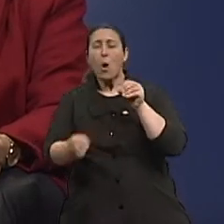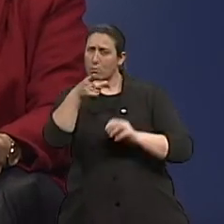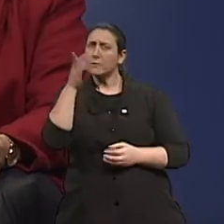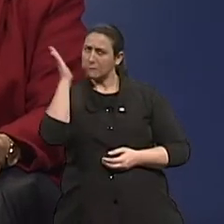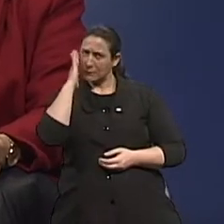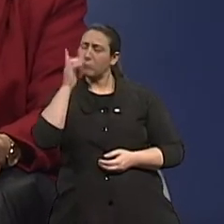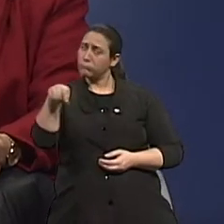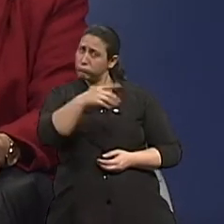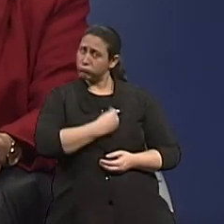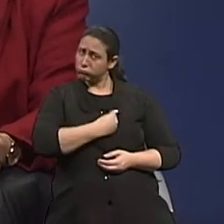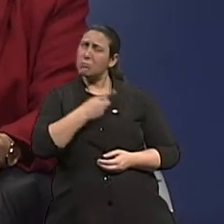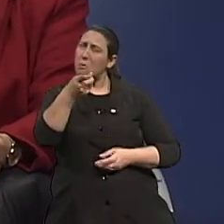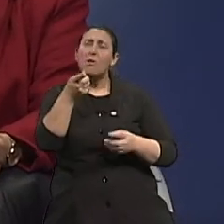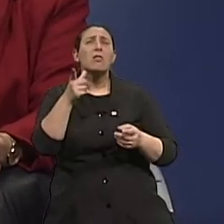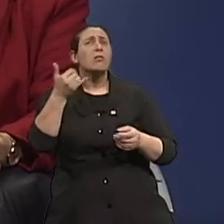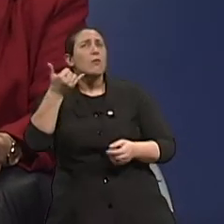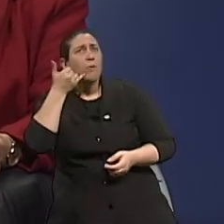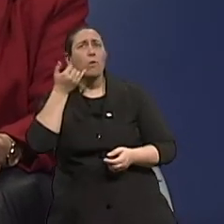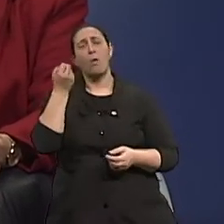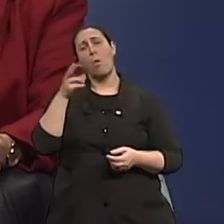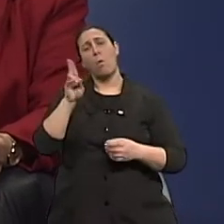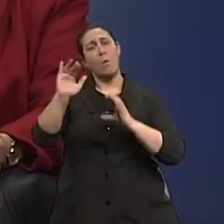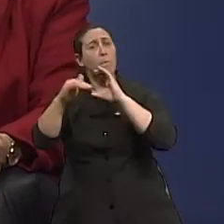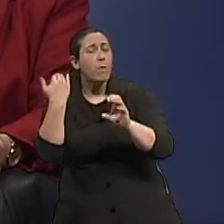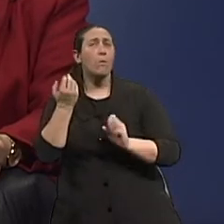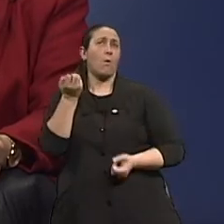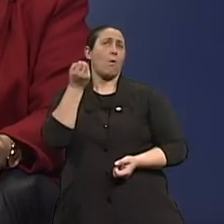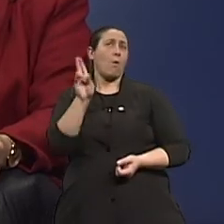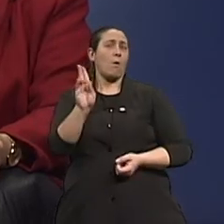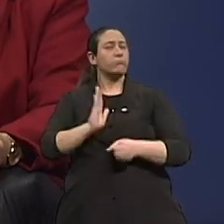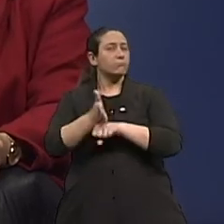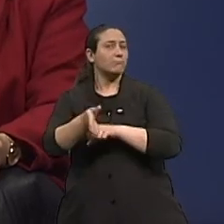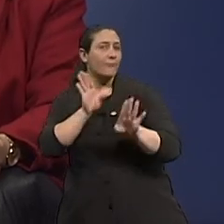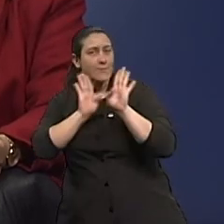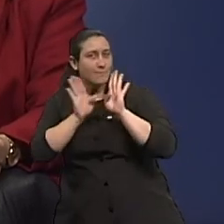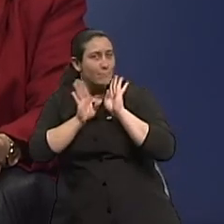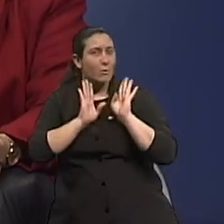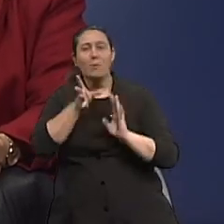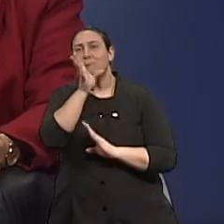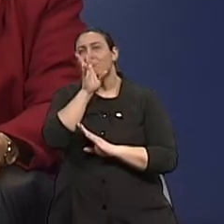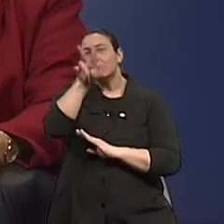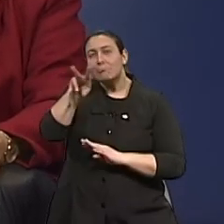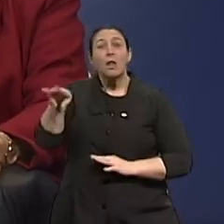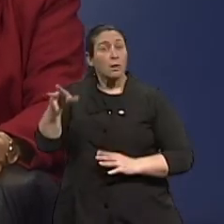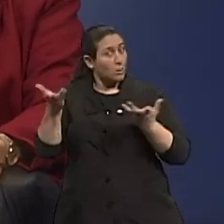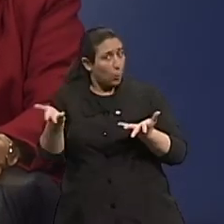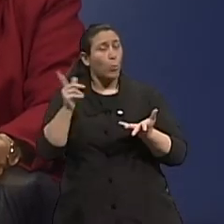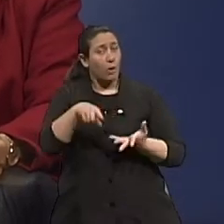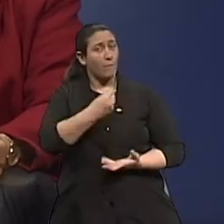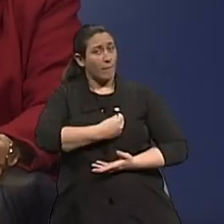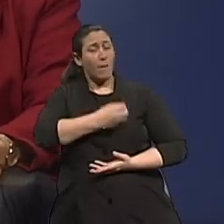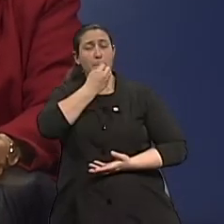fazem parte do programa? Quando vocês telefonam, quando vocês passam e-mail, quando vocês vão até o Facebook via a gente, né? Pois é, vivaben